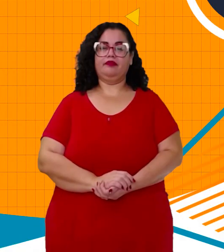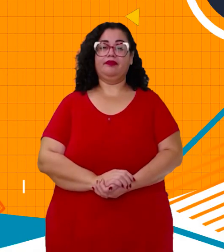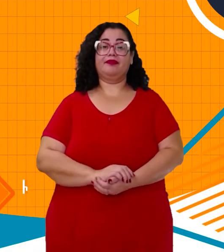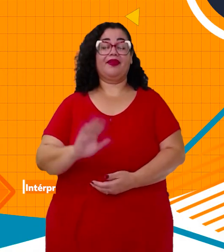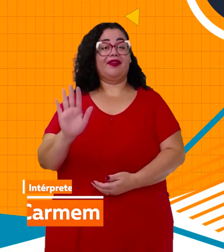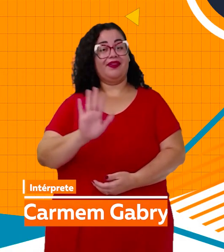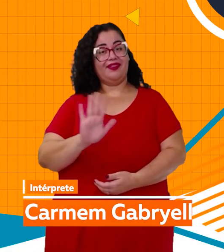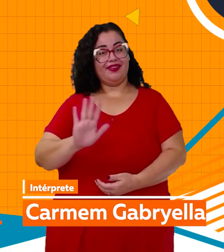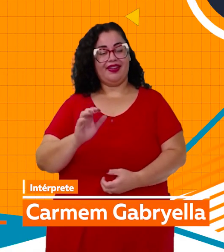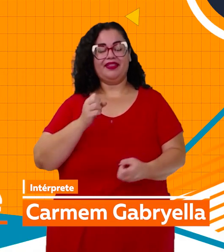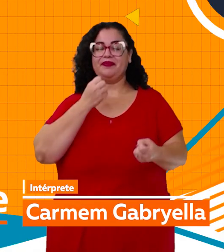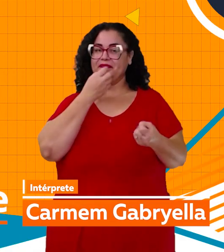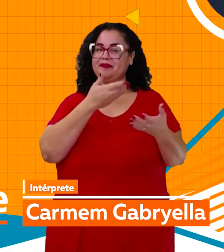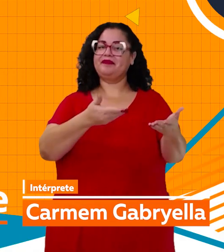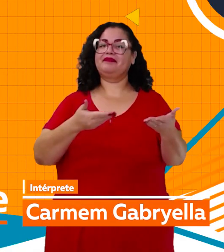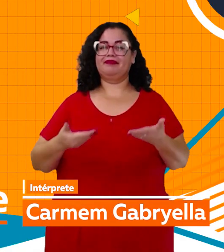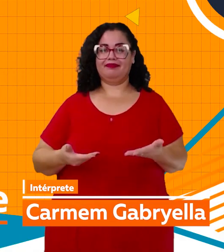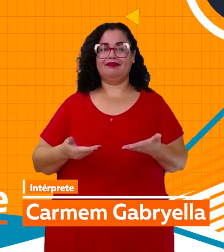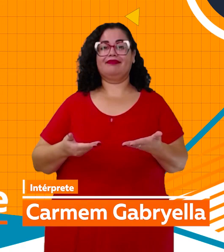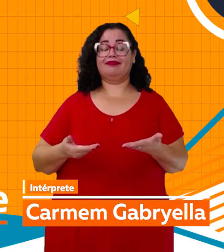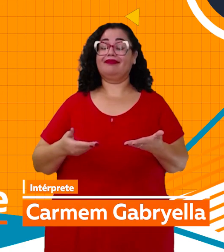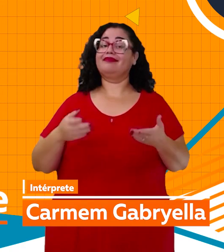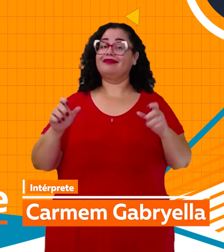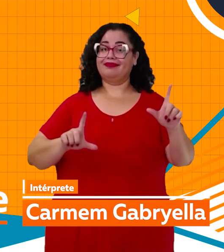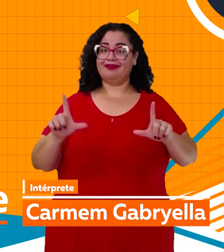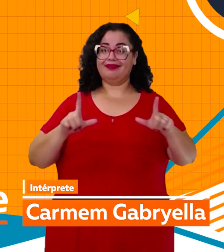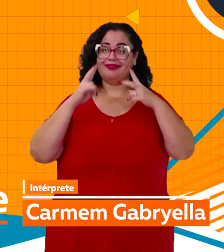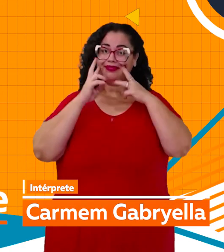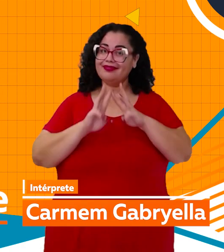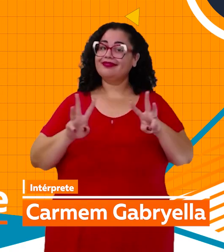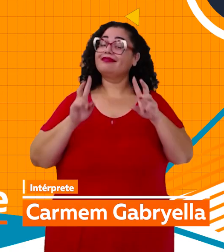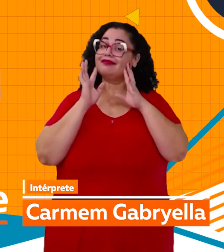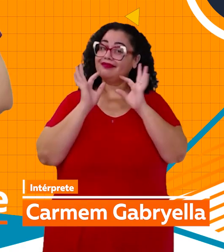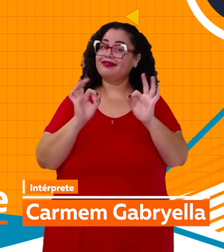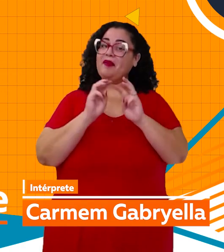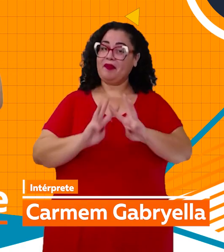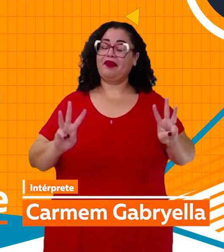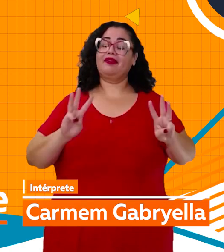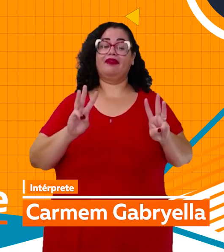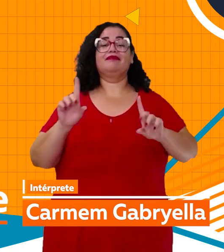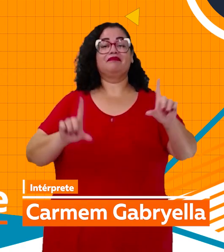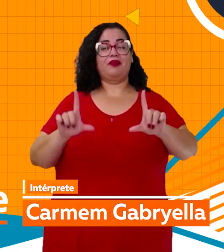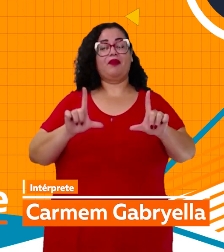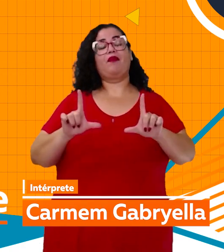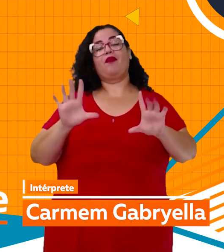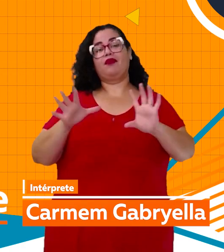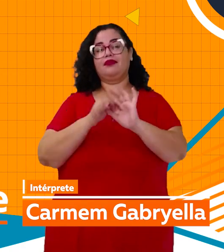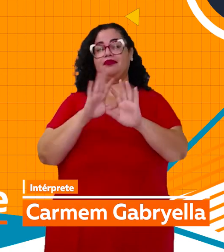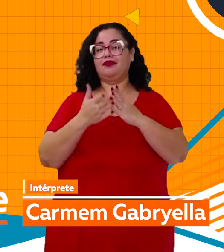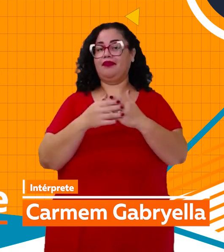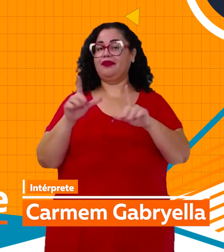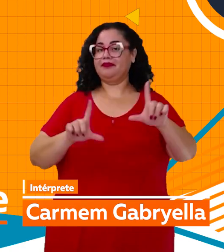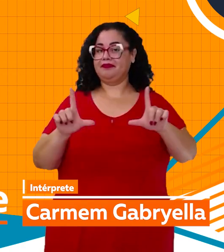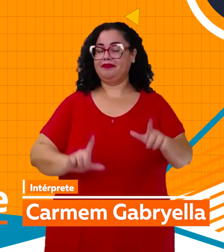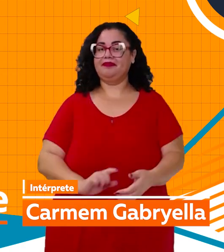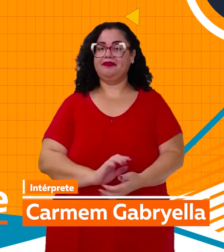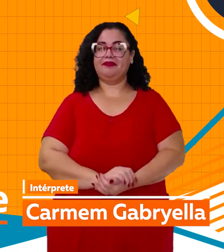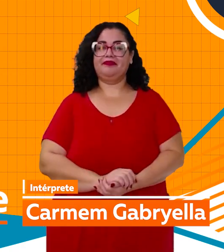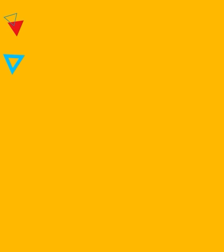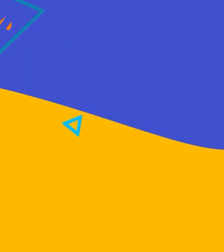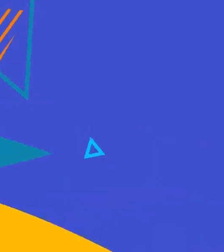Olá pessoal, seja bem-vindo ao nosso quadro Se Liga no Portal, do programa Conexão Escola TV.